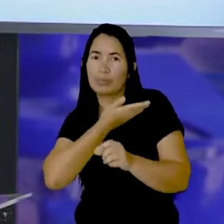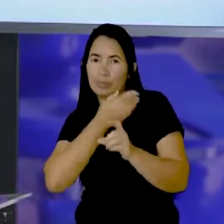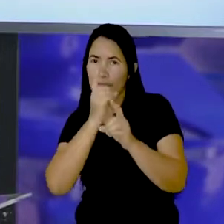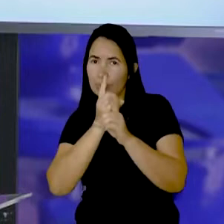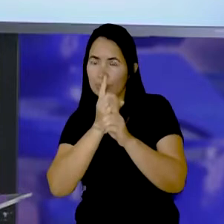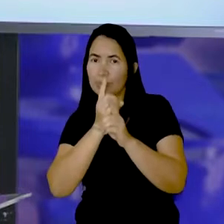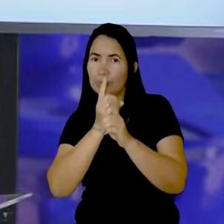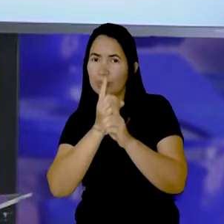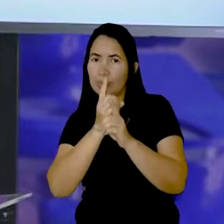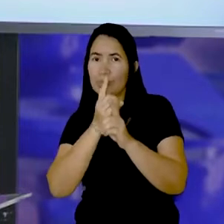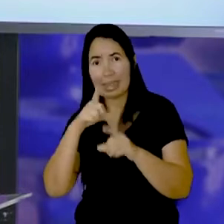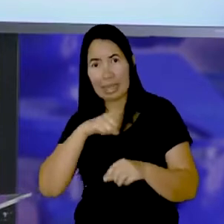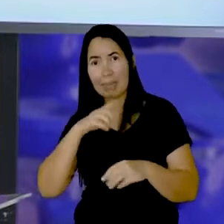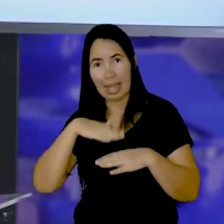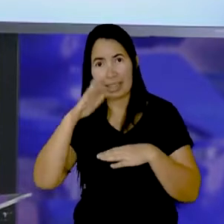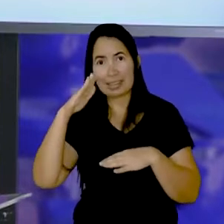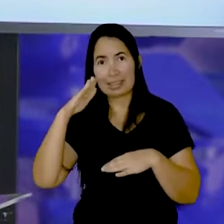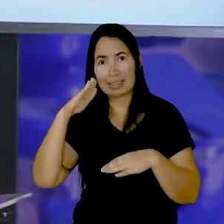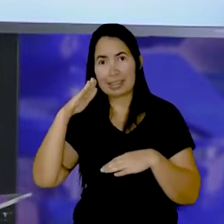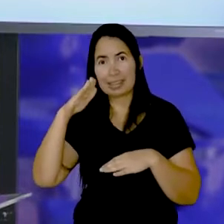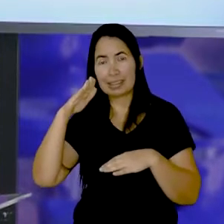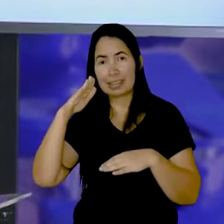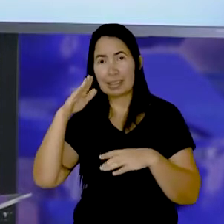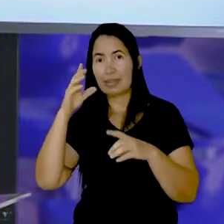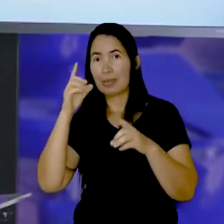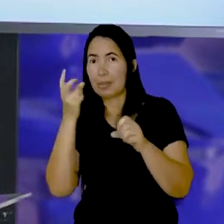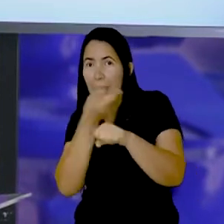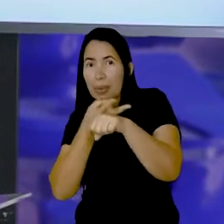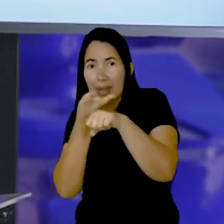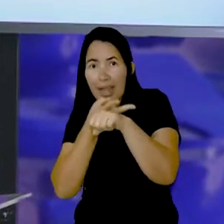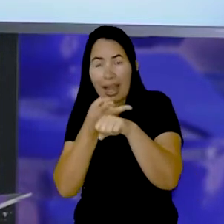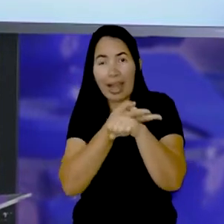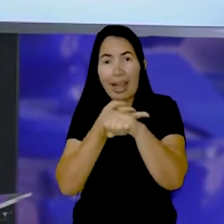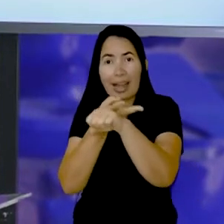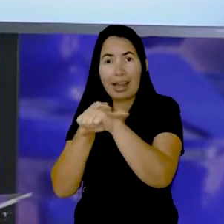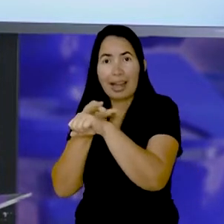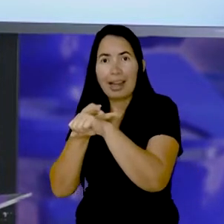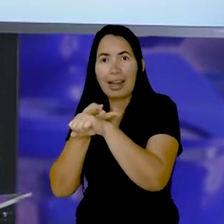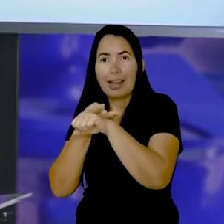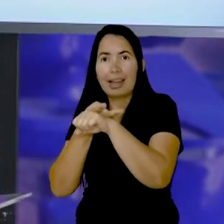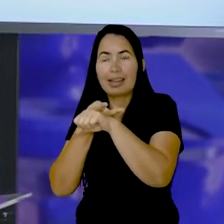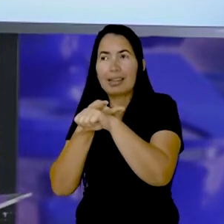Será que tem mais? Vamos ver? Dá uma olhadinha aí Ó